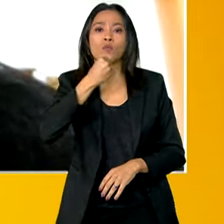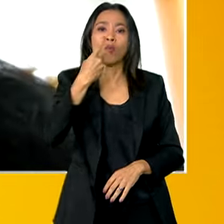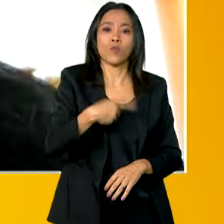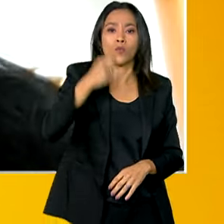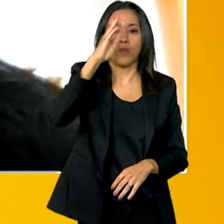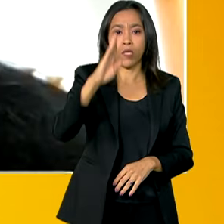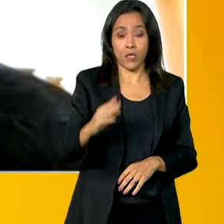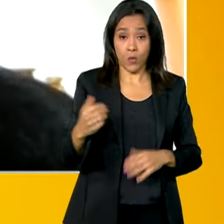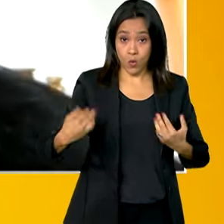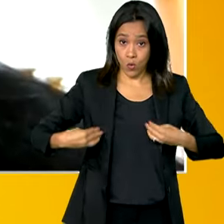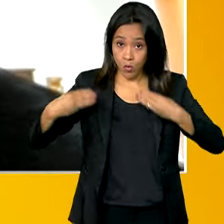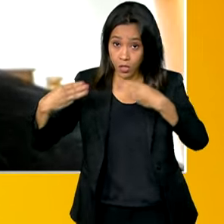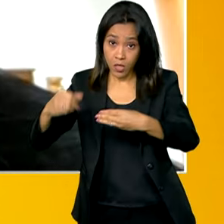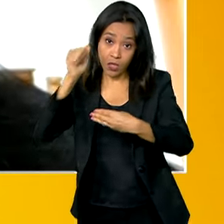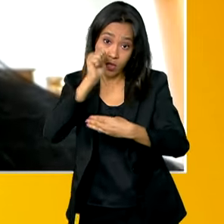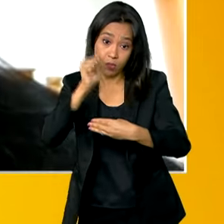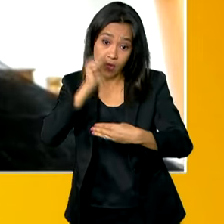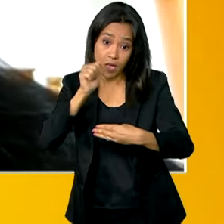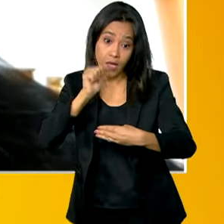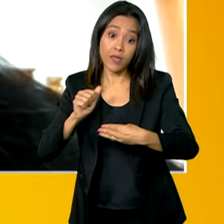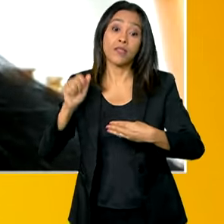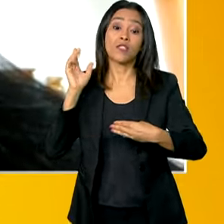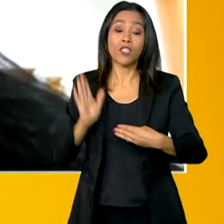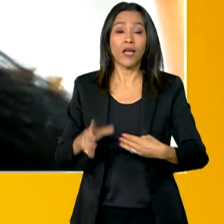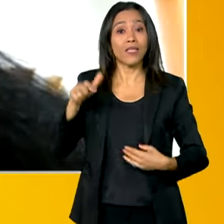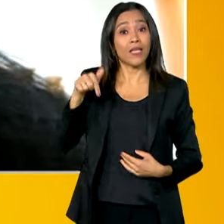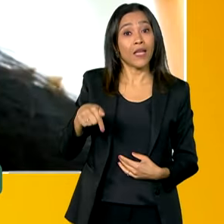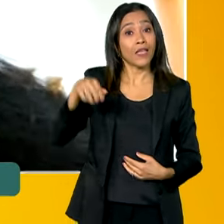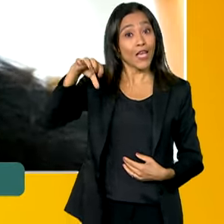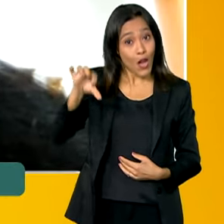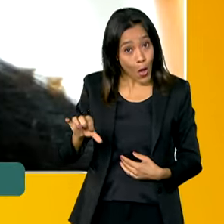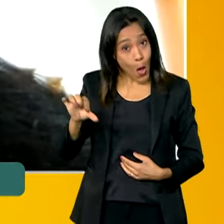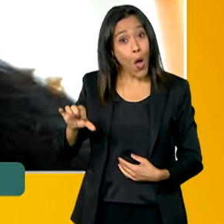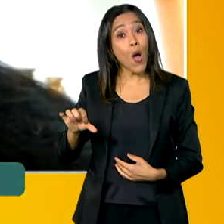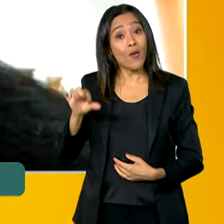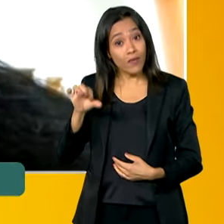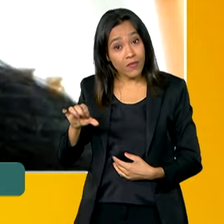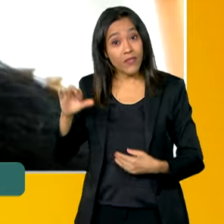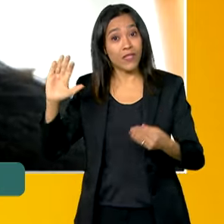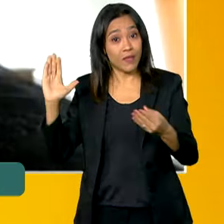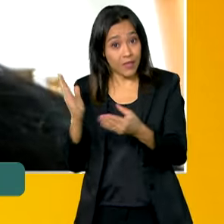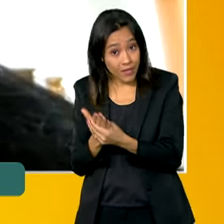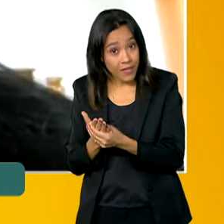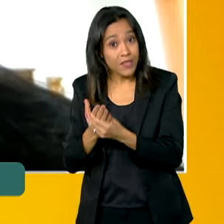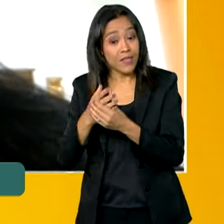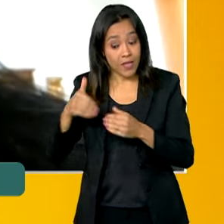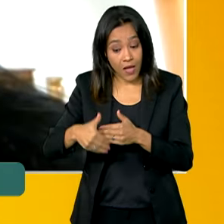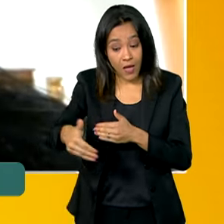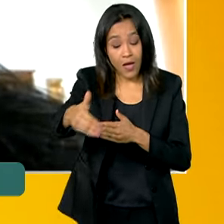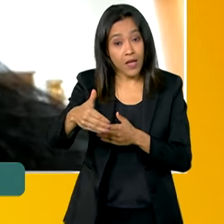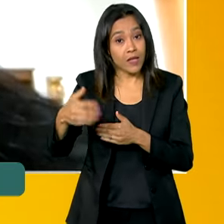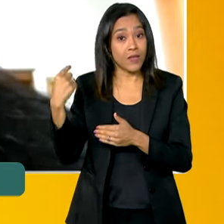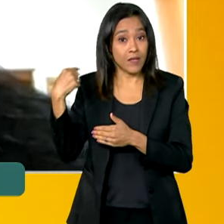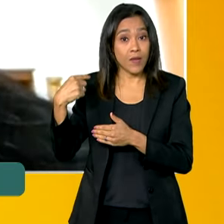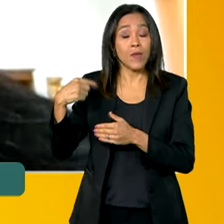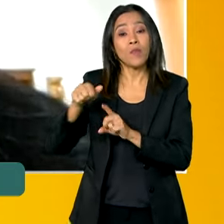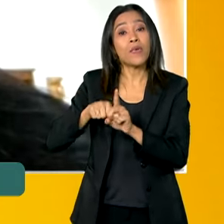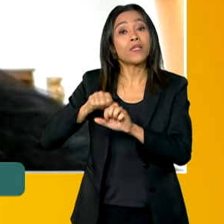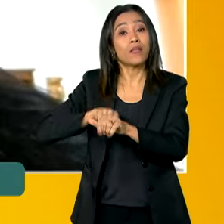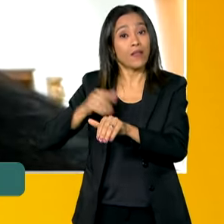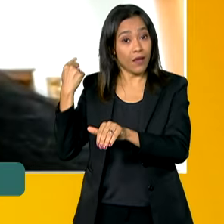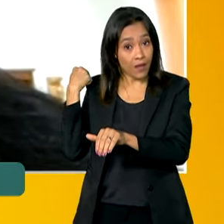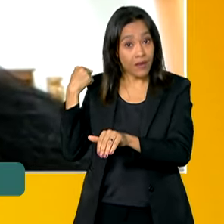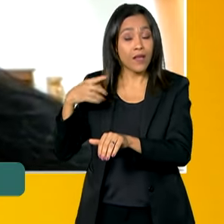O Ministério das Mulheres lançou um plano com 79 ações, agora no mês de setembro, para garantir o aumento